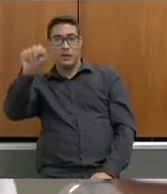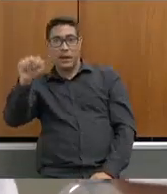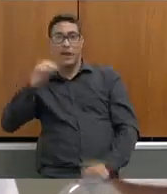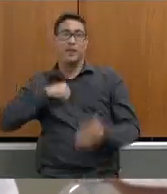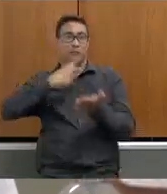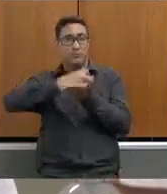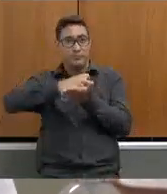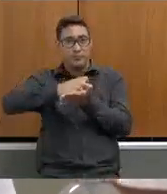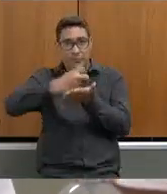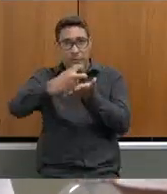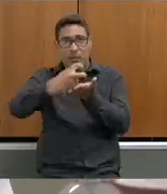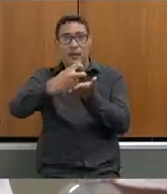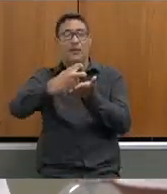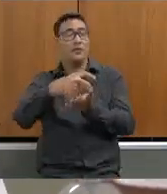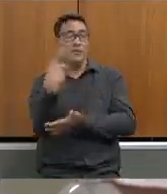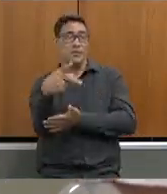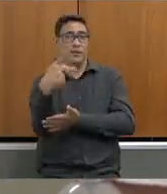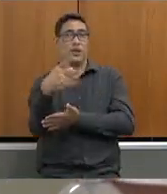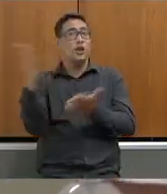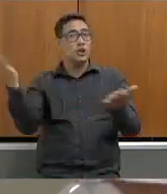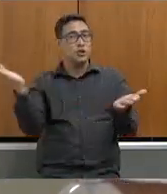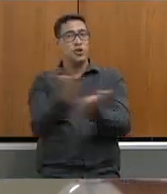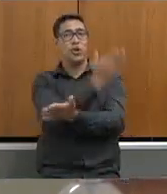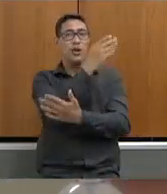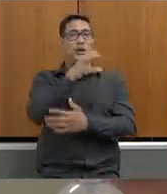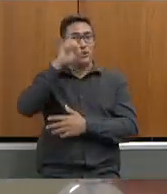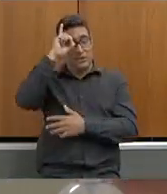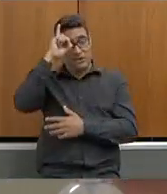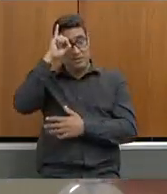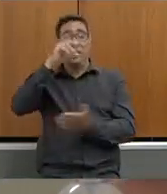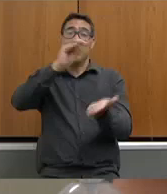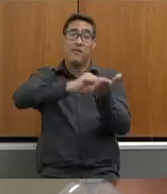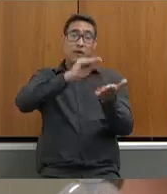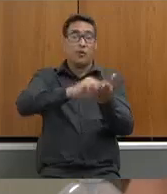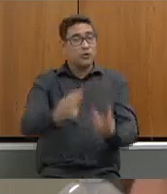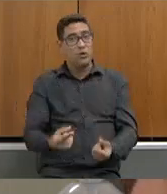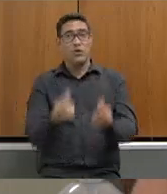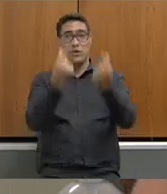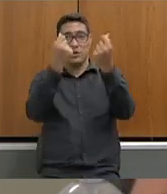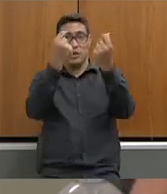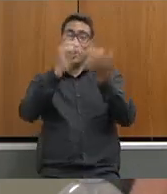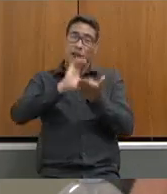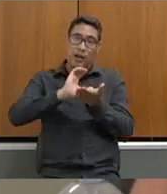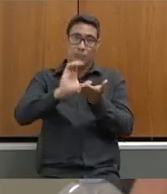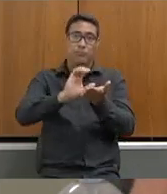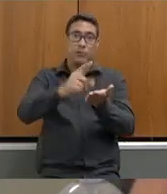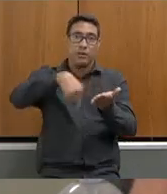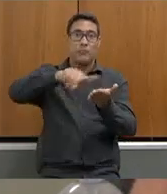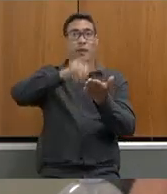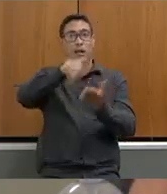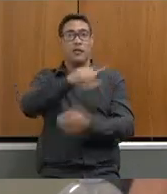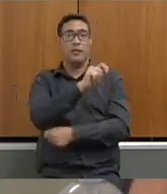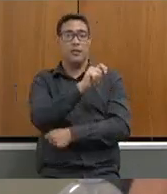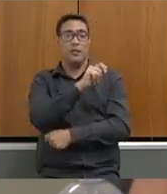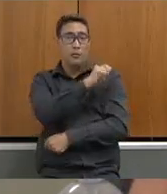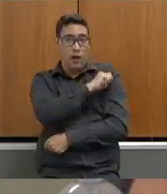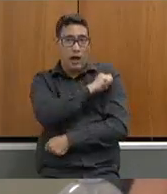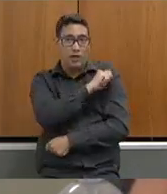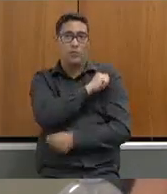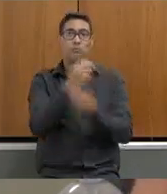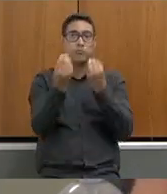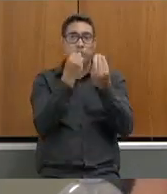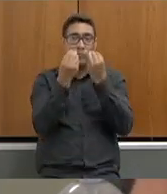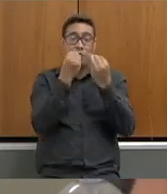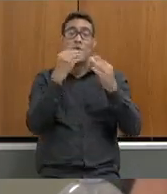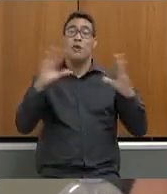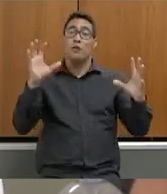num golpe parlamentar e retirou a presidenta Dilma que então se faltou dinheiro da alimentação escolar para os estudantes na escola foi o